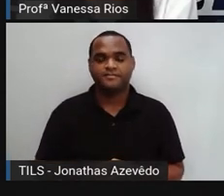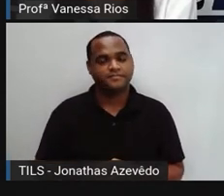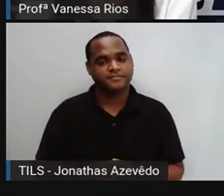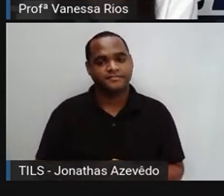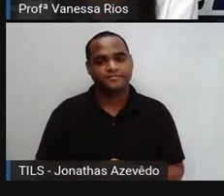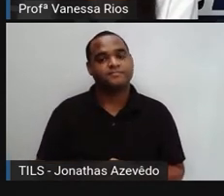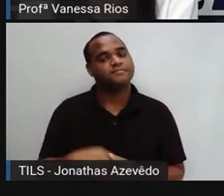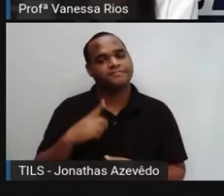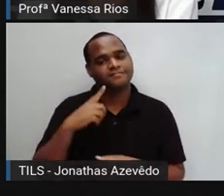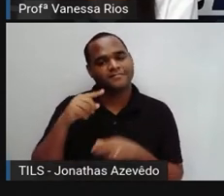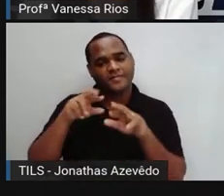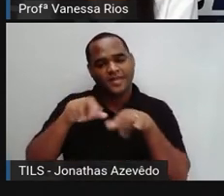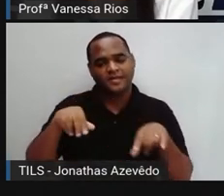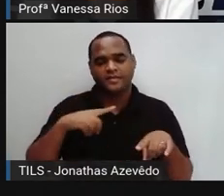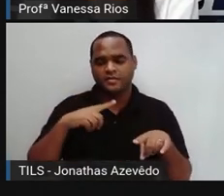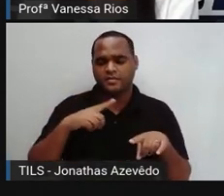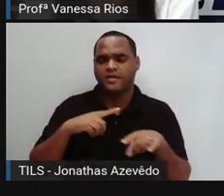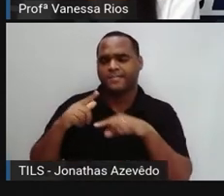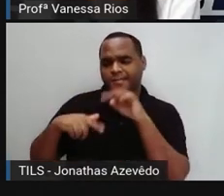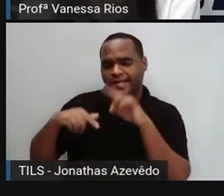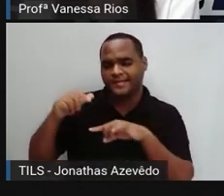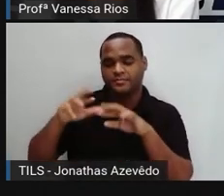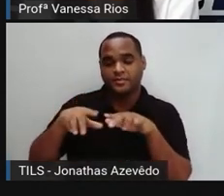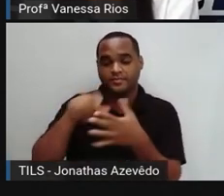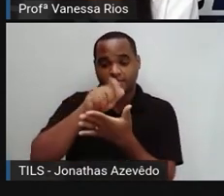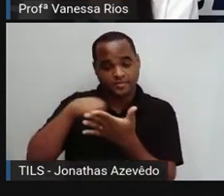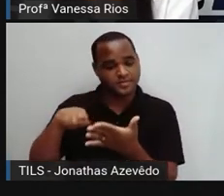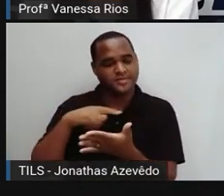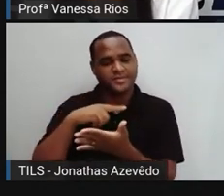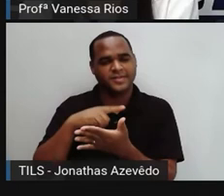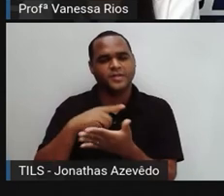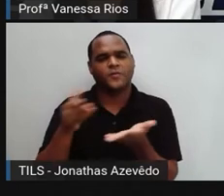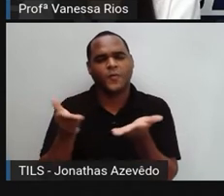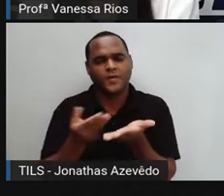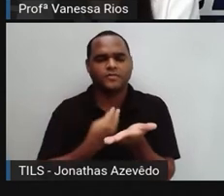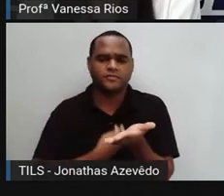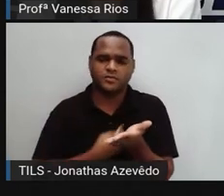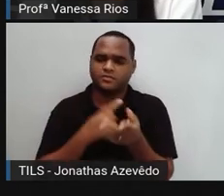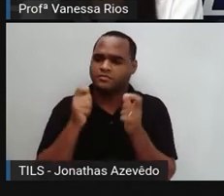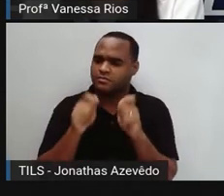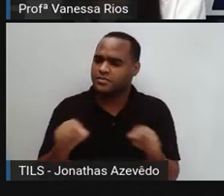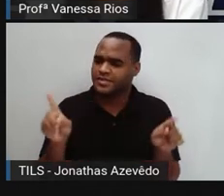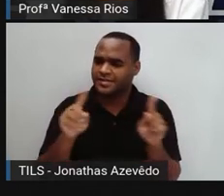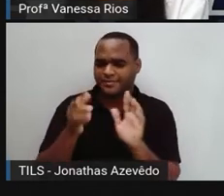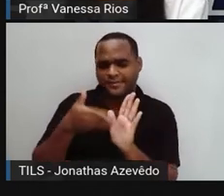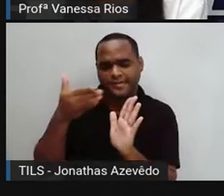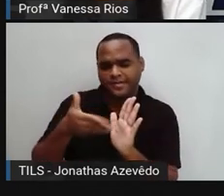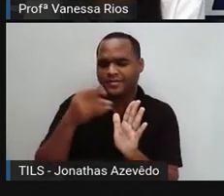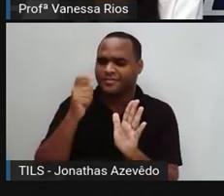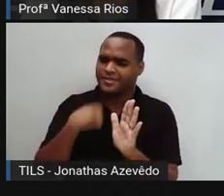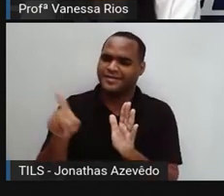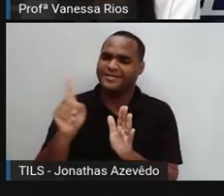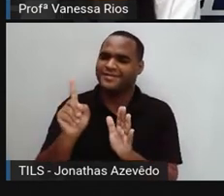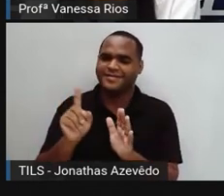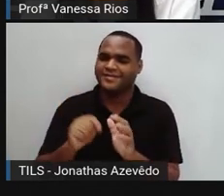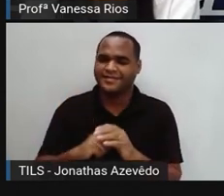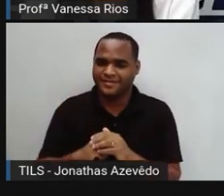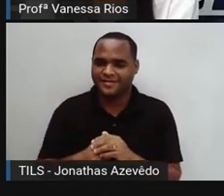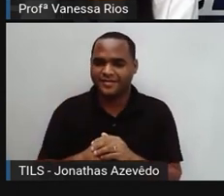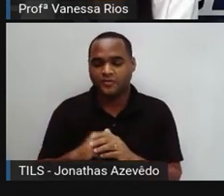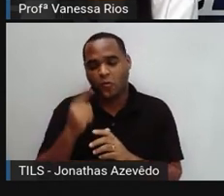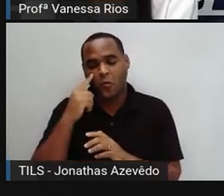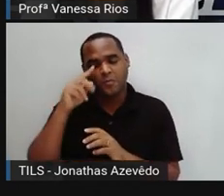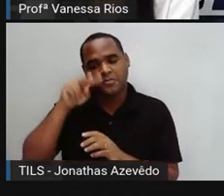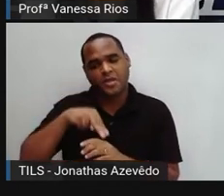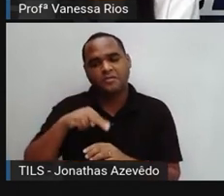escritos que a gente tem. Hoje, inclusive, a gente às vezes não precisa nem ter um livro de forma física para fazermos